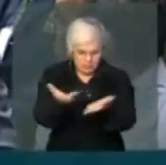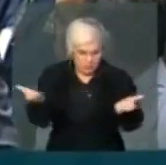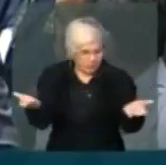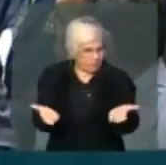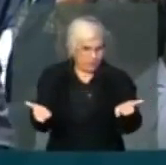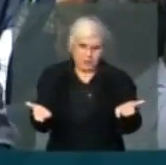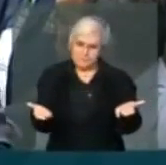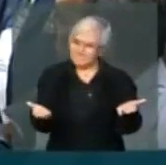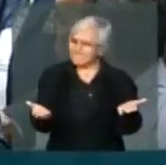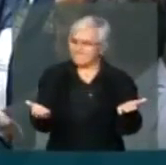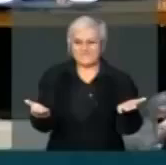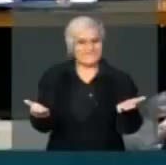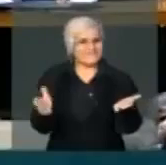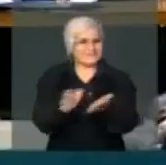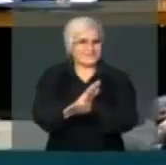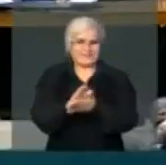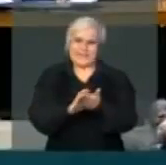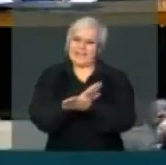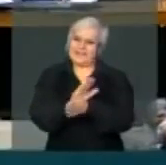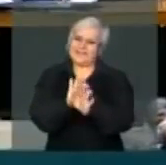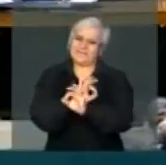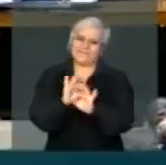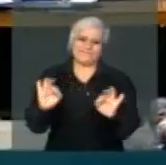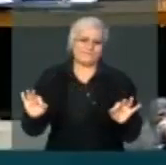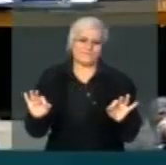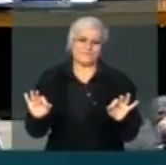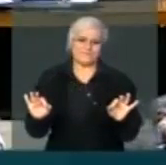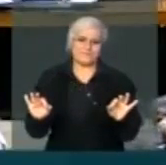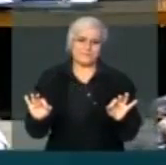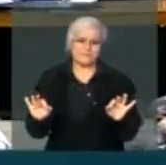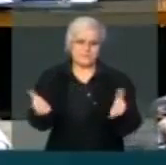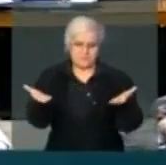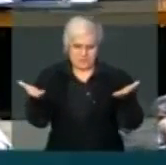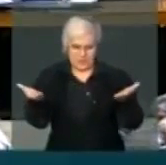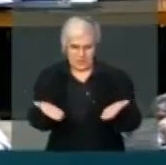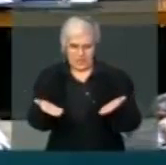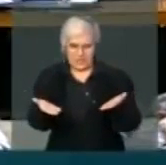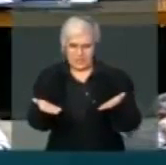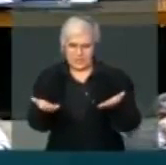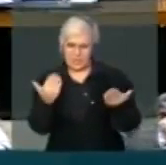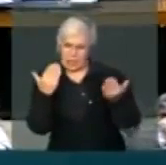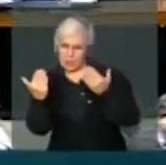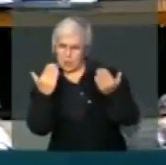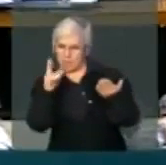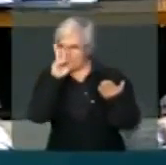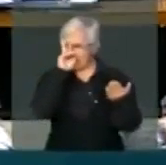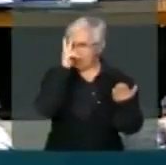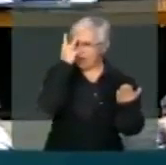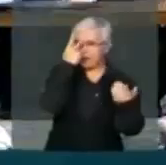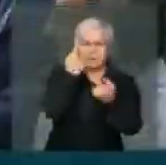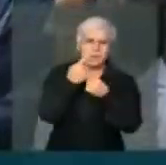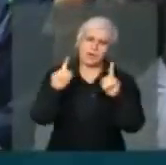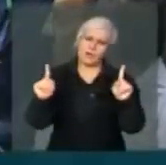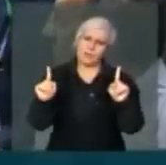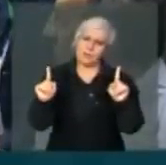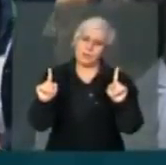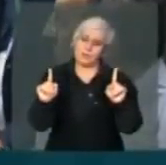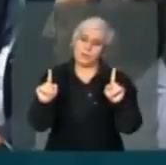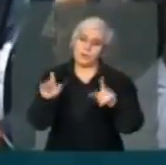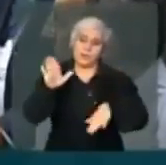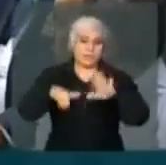não tem jogo aqui, senhor presidente não tem dubiedade aqui, senhor presidente talvez